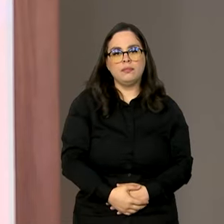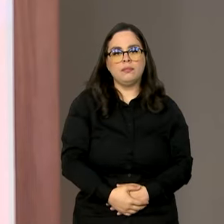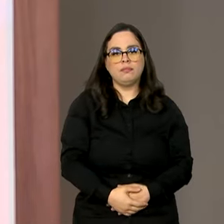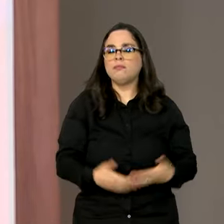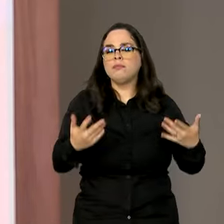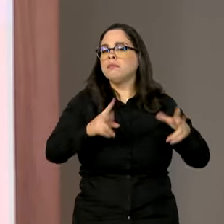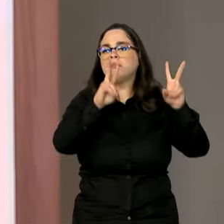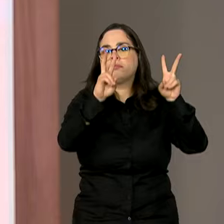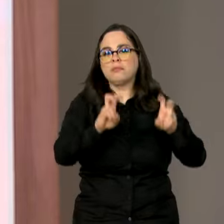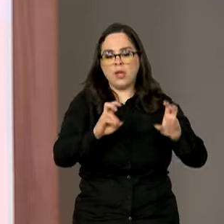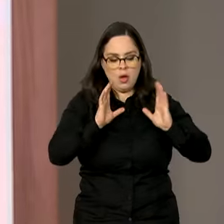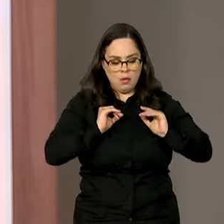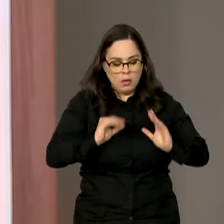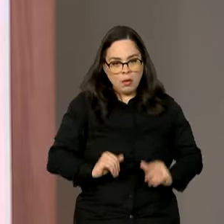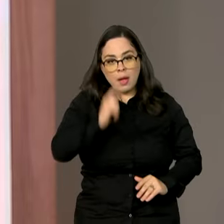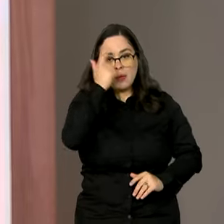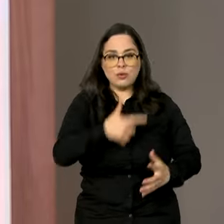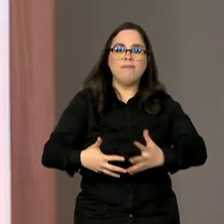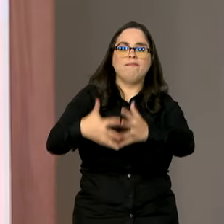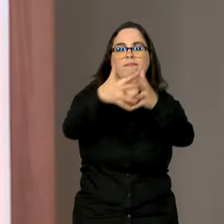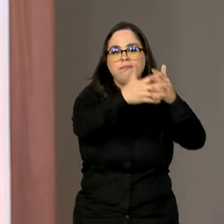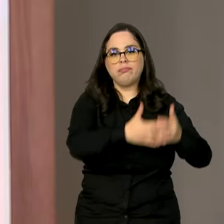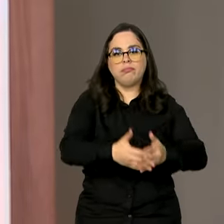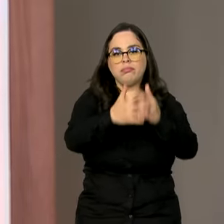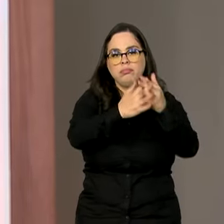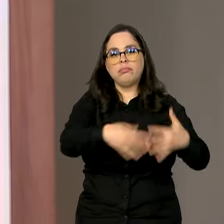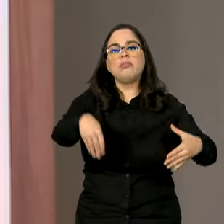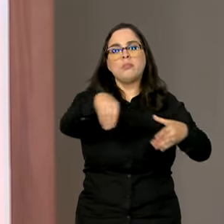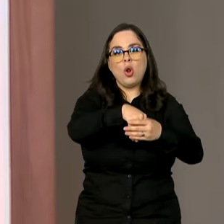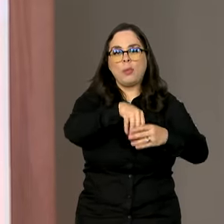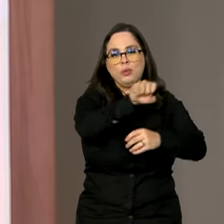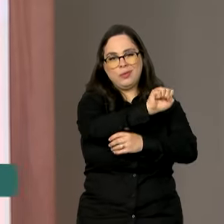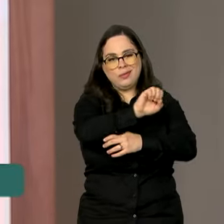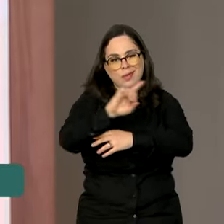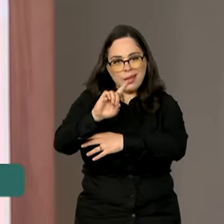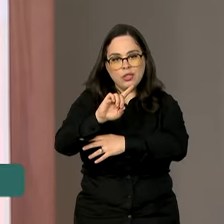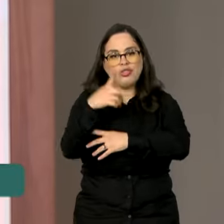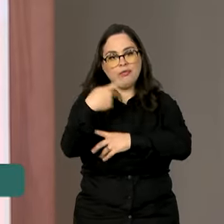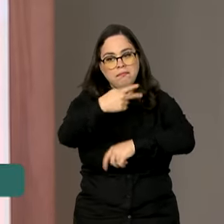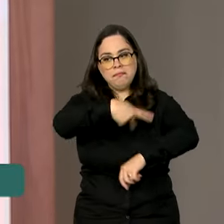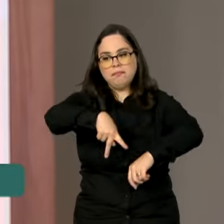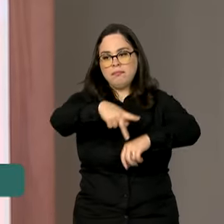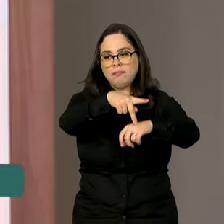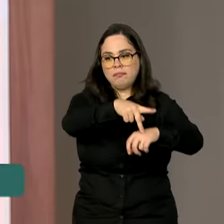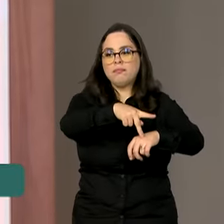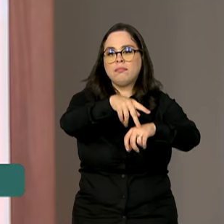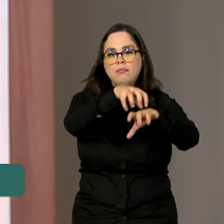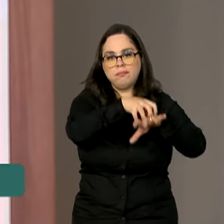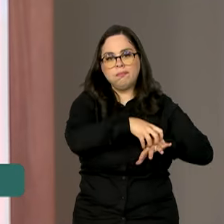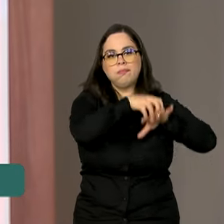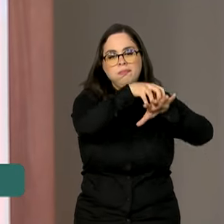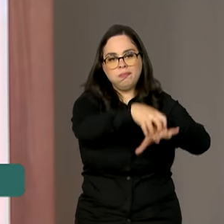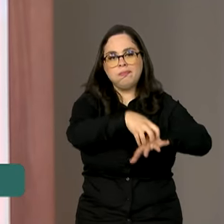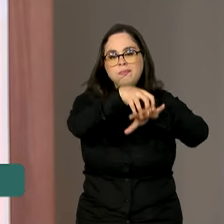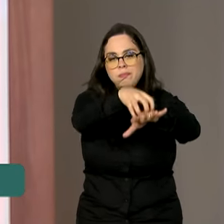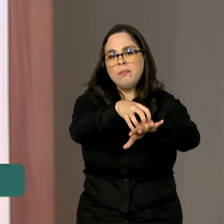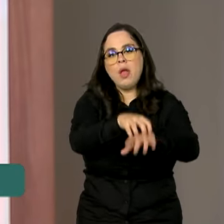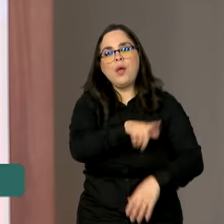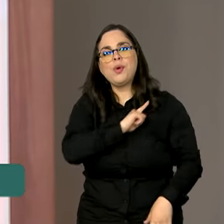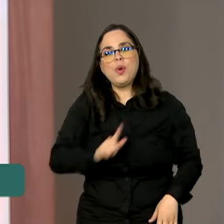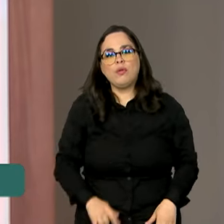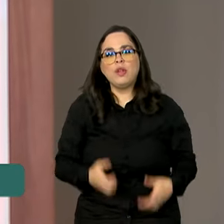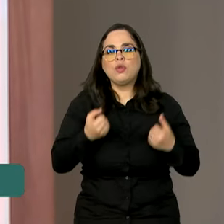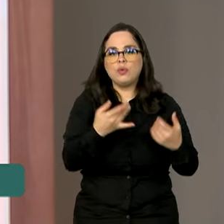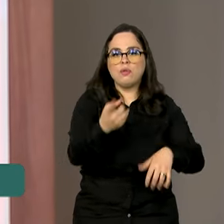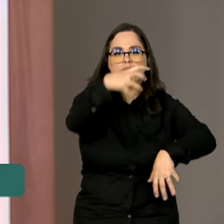Mais conforto e segurança para os caminhoneiros que viajam pelo sudeste do país. O governo entregou mais um ponto